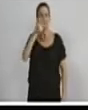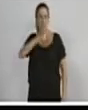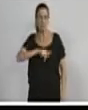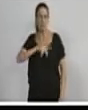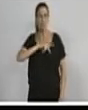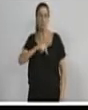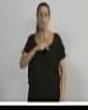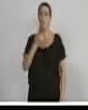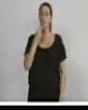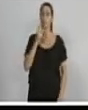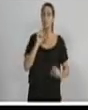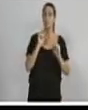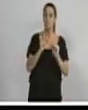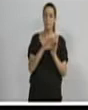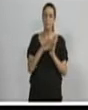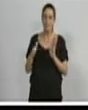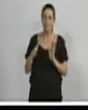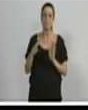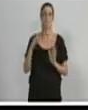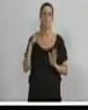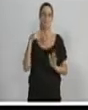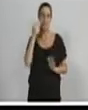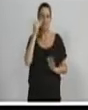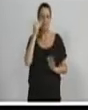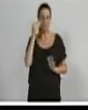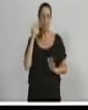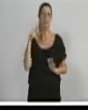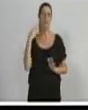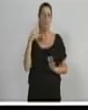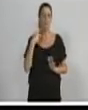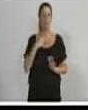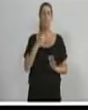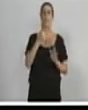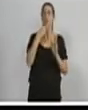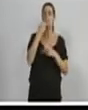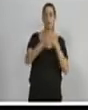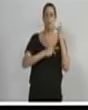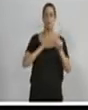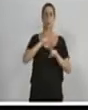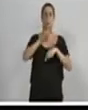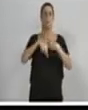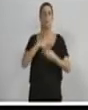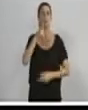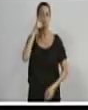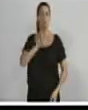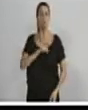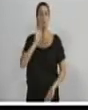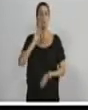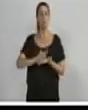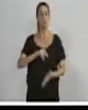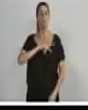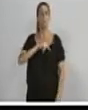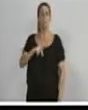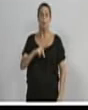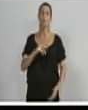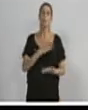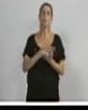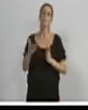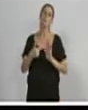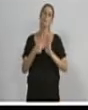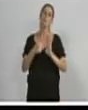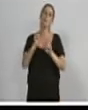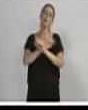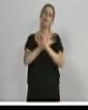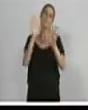Ela falou uma coisa na eleição e fez outra depois que ganhou a eleição. E ainda querem dizer que isso não aconteceu. Aconteceu